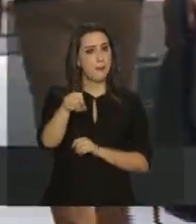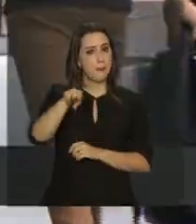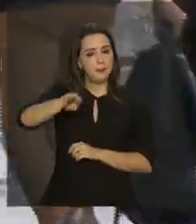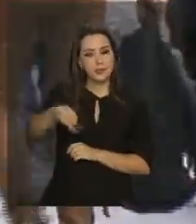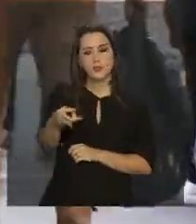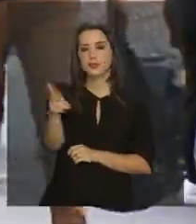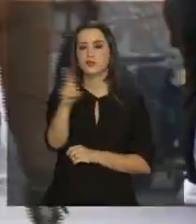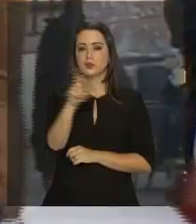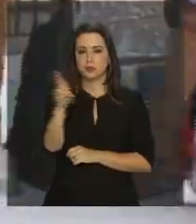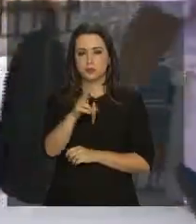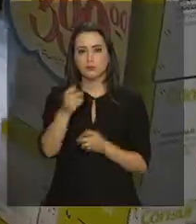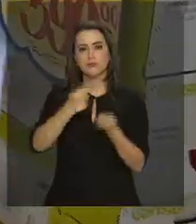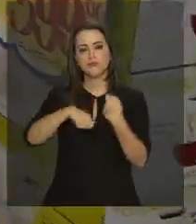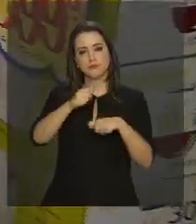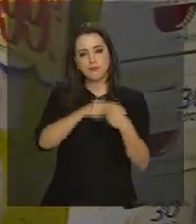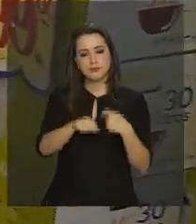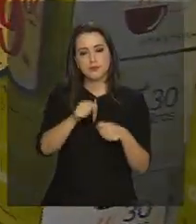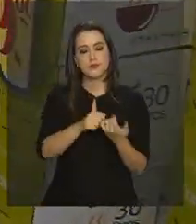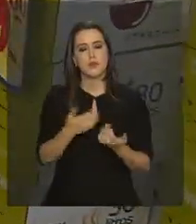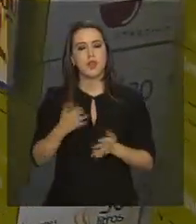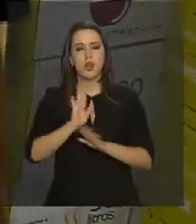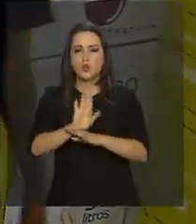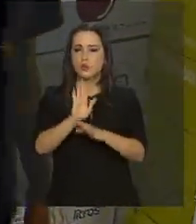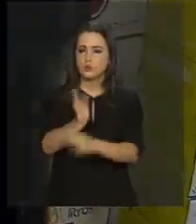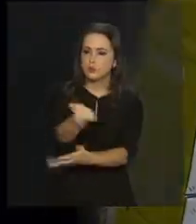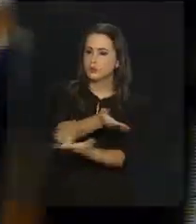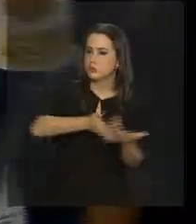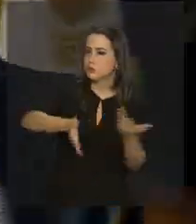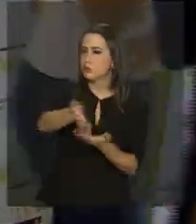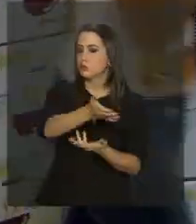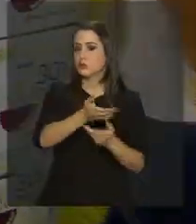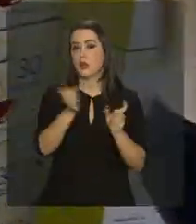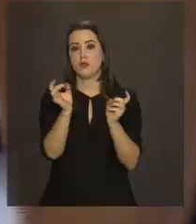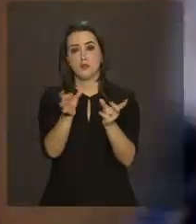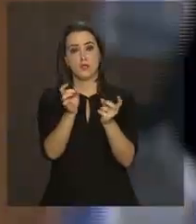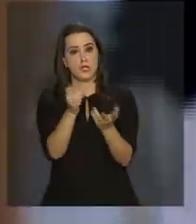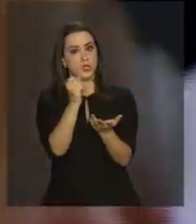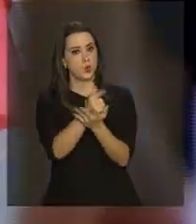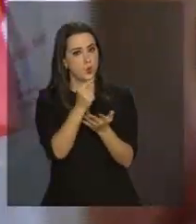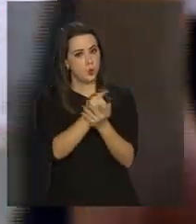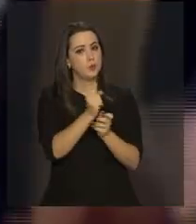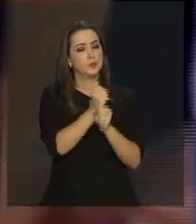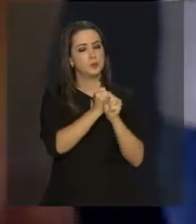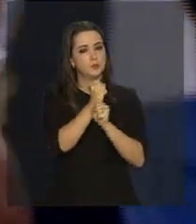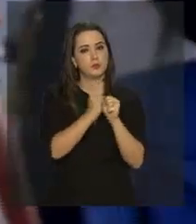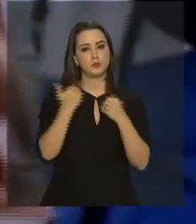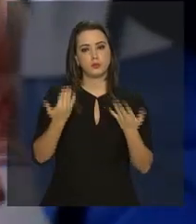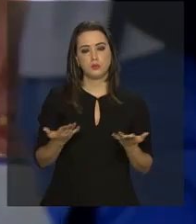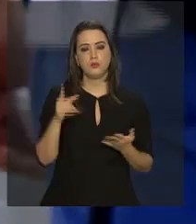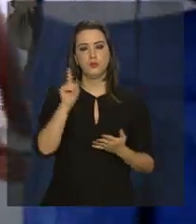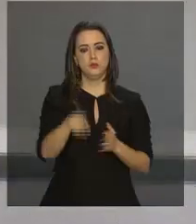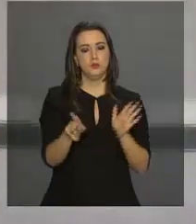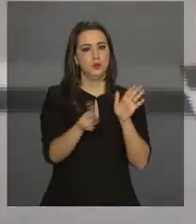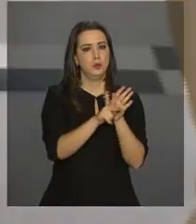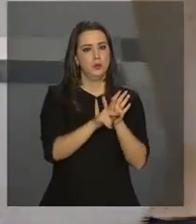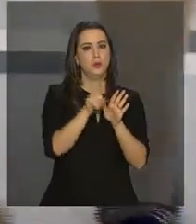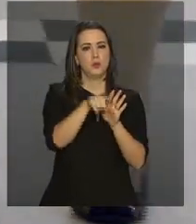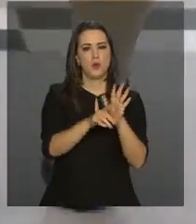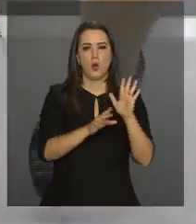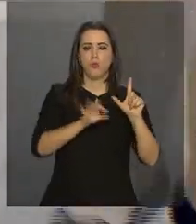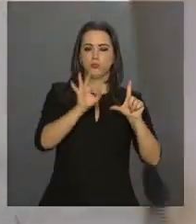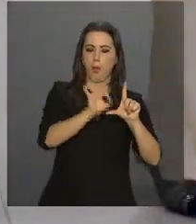O 13º salário ajuda a movimentar o comércio nessa época do ano. Segundo o Departamento Inter-Sidical de